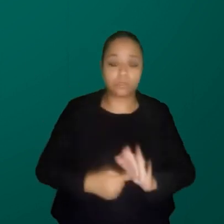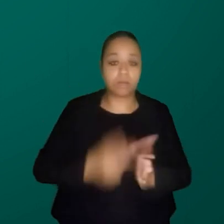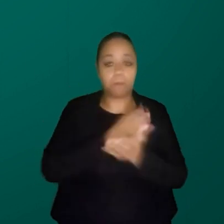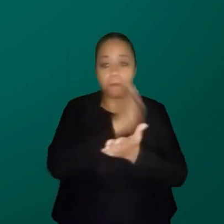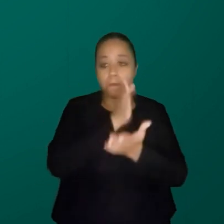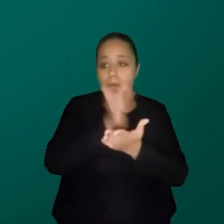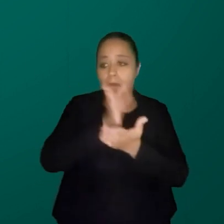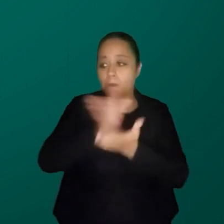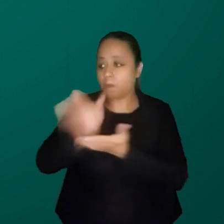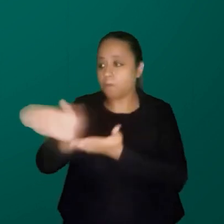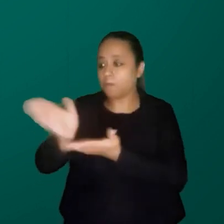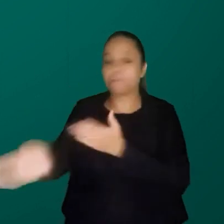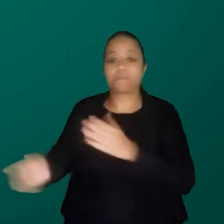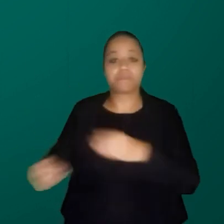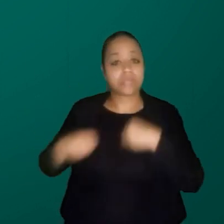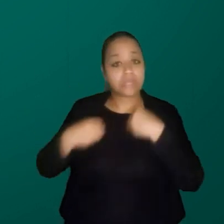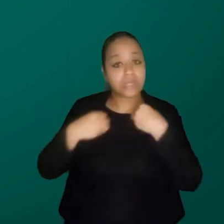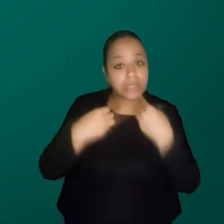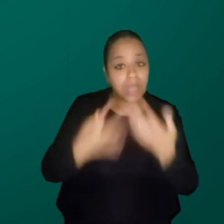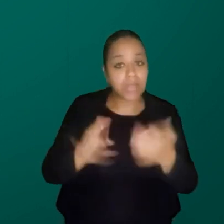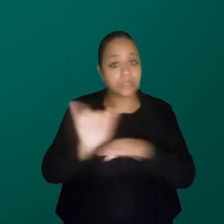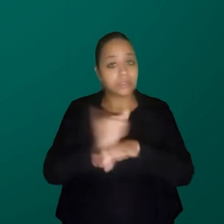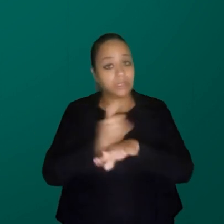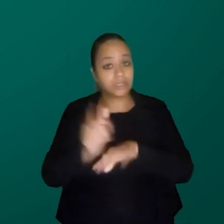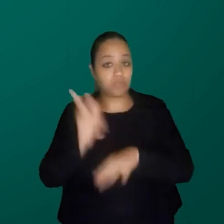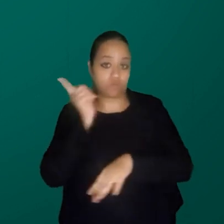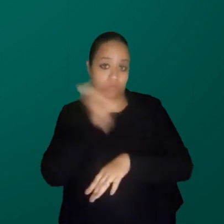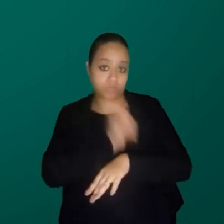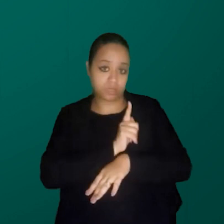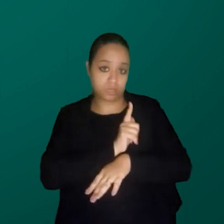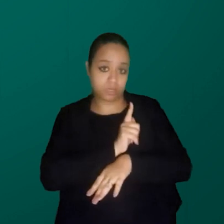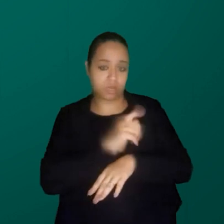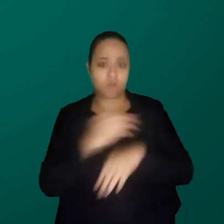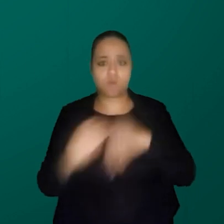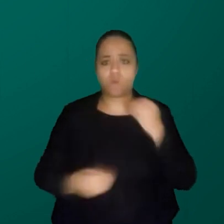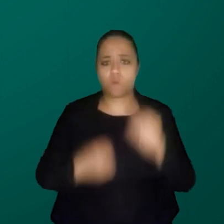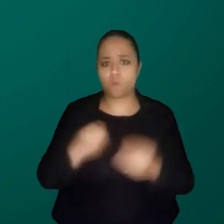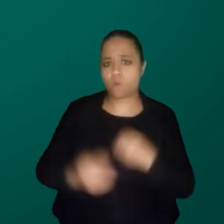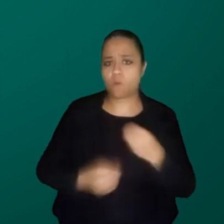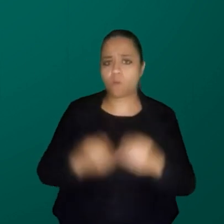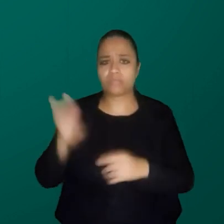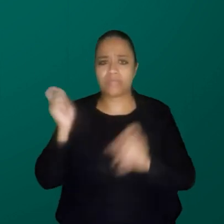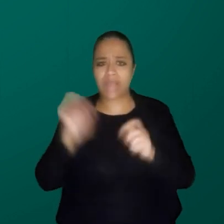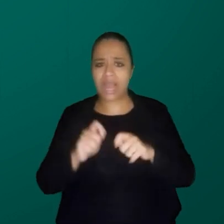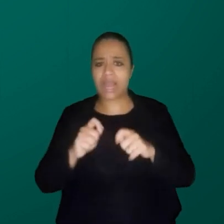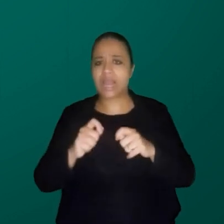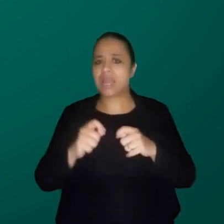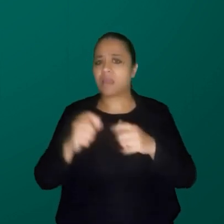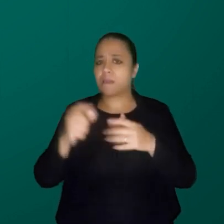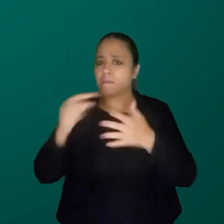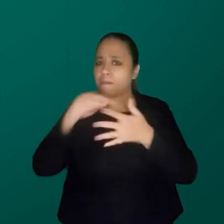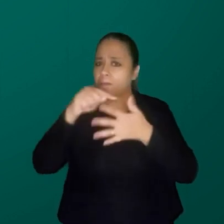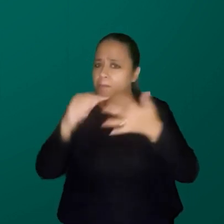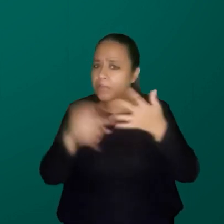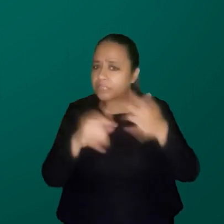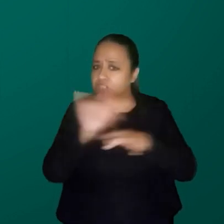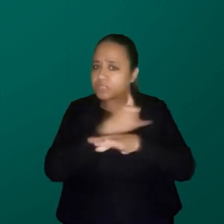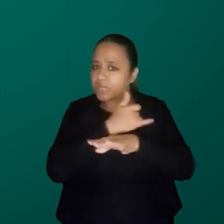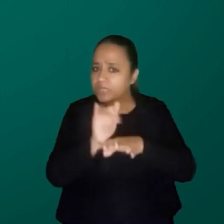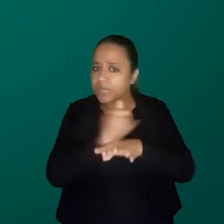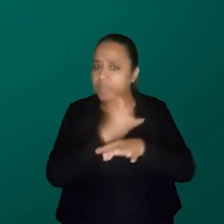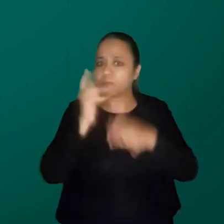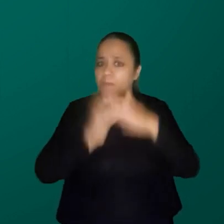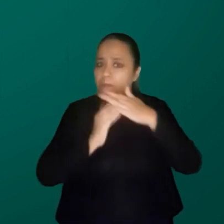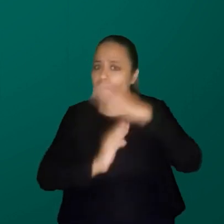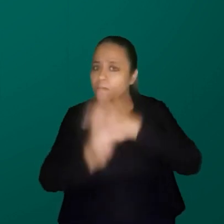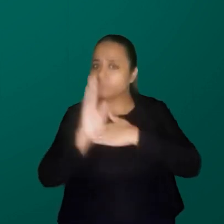e dar um trator para elas derrubarem essas dificuldades. Como é que a gente dá esse trator para essas meninas derrubarem esse muro das dificuldades?